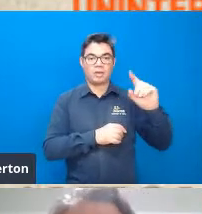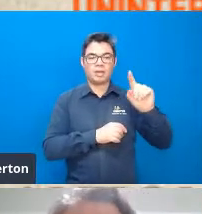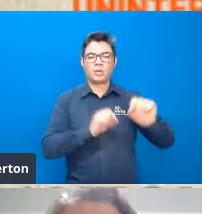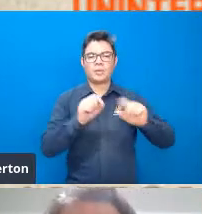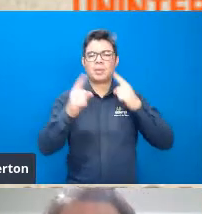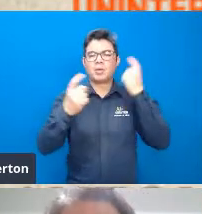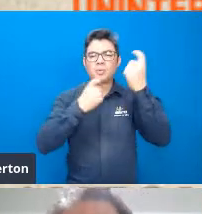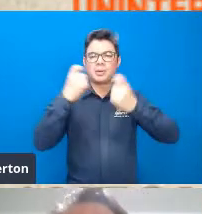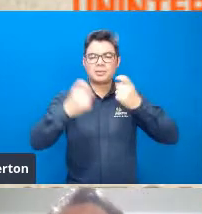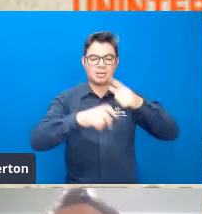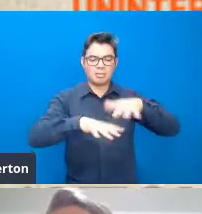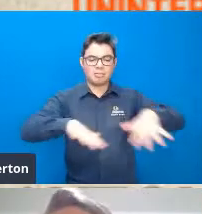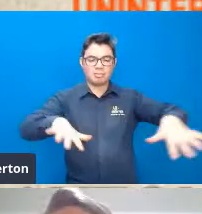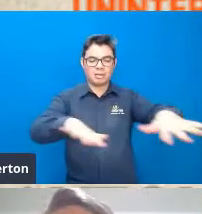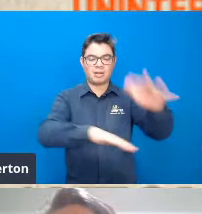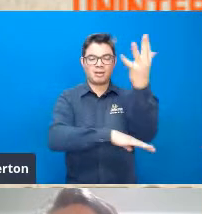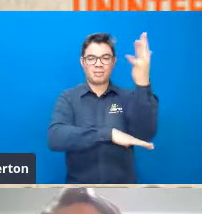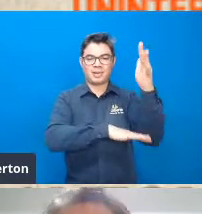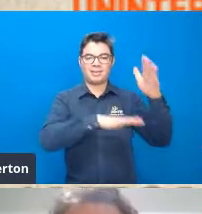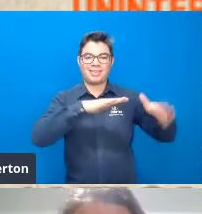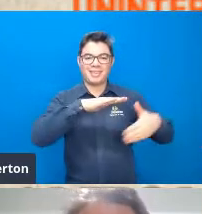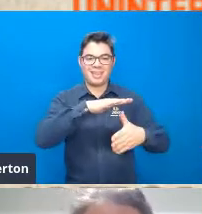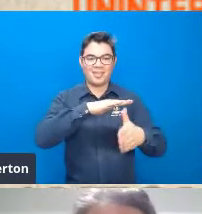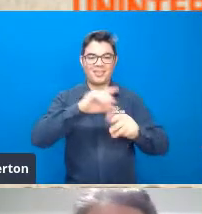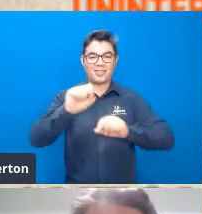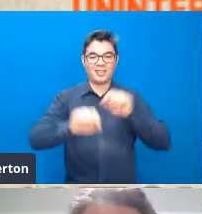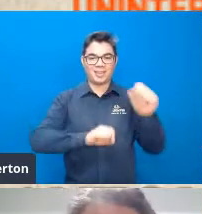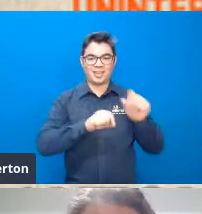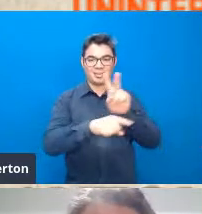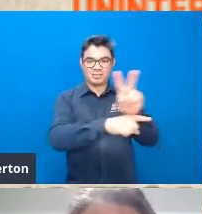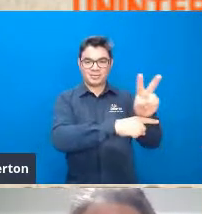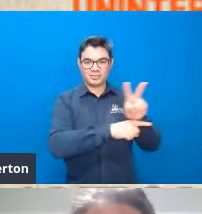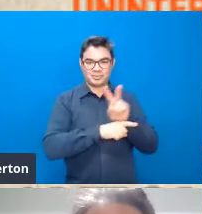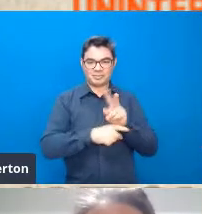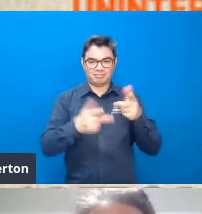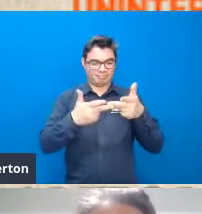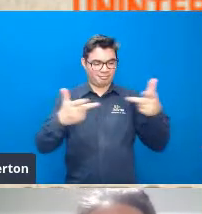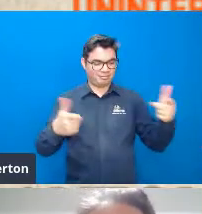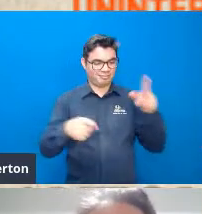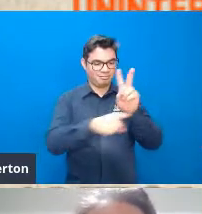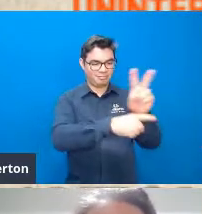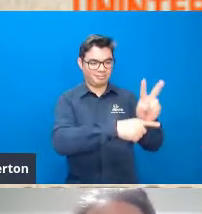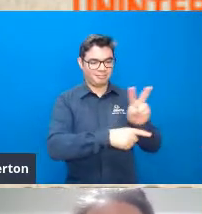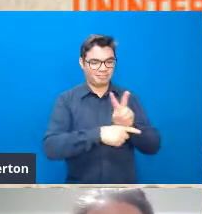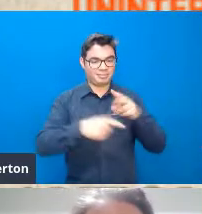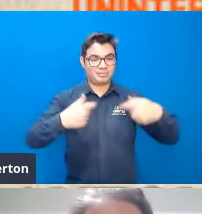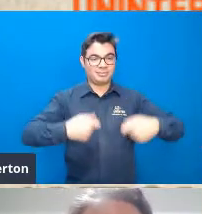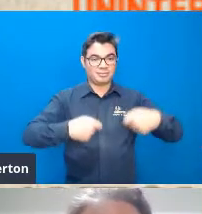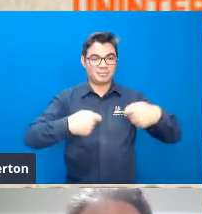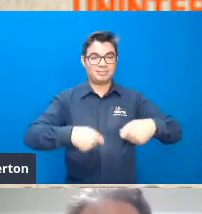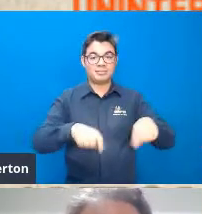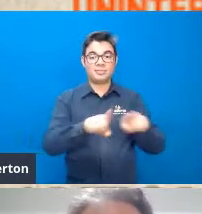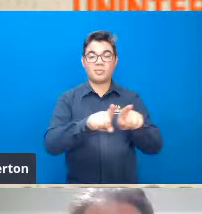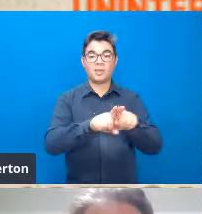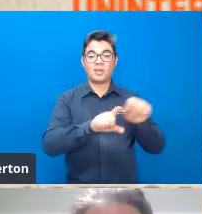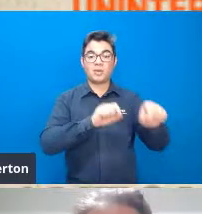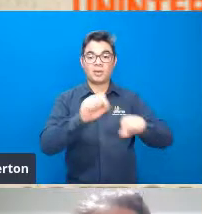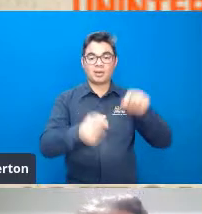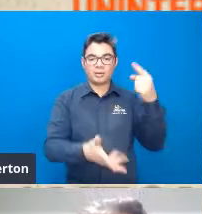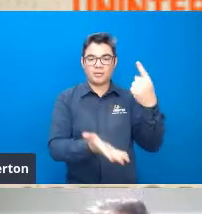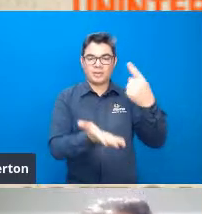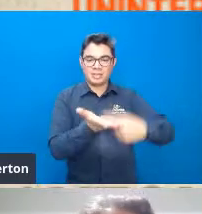preocupação ambiental, em termos de conservação da biodiversidade e que culminou na convenção da